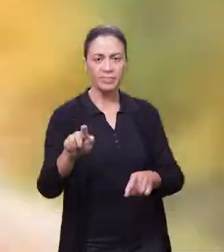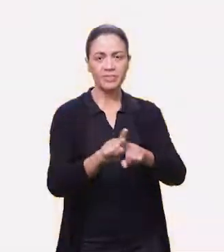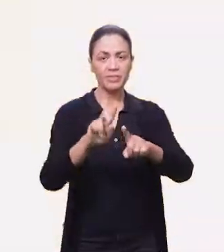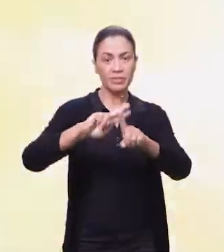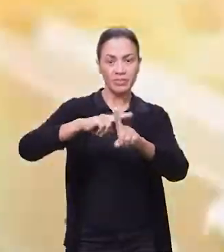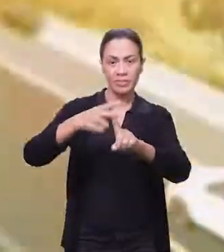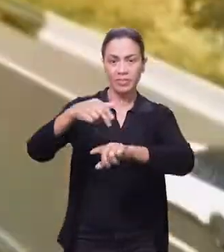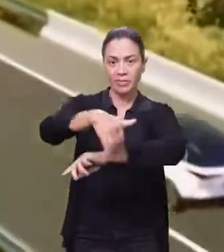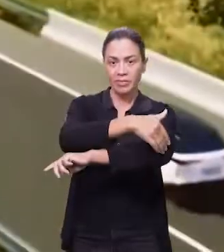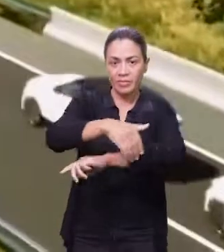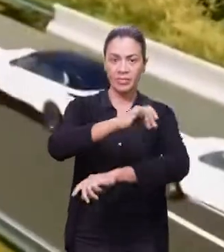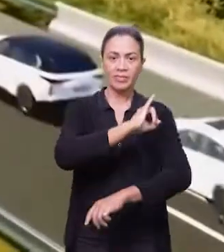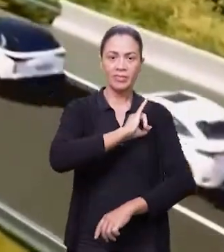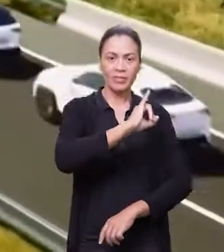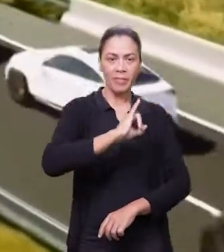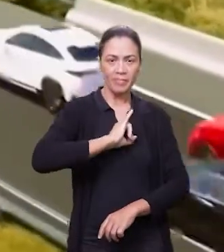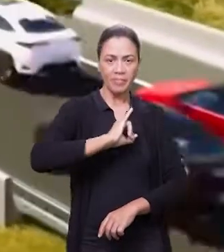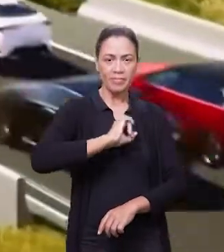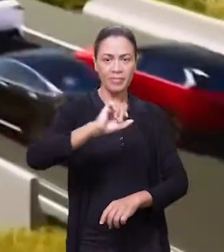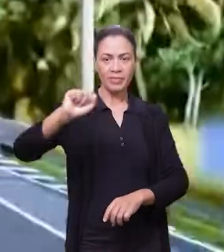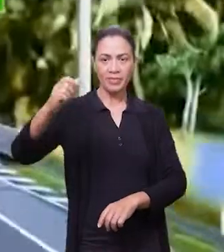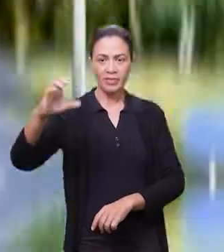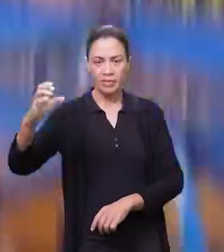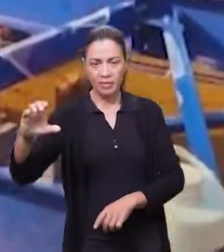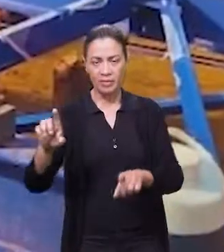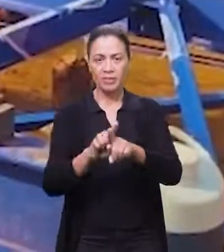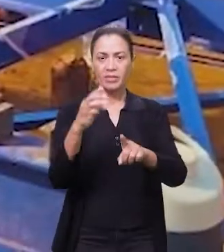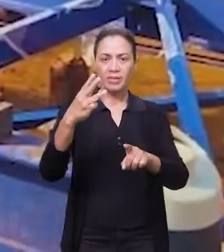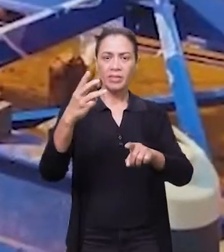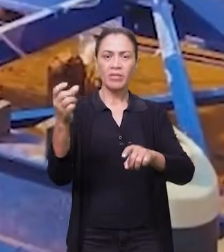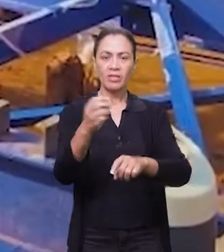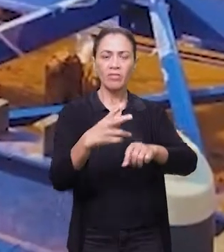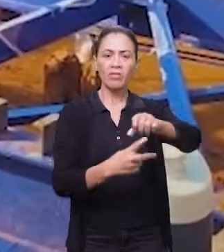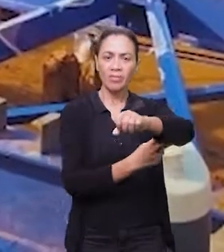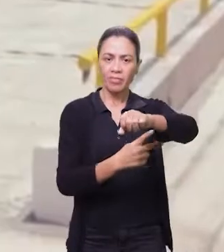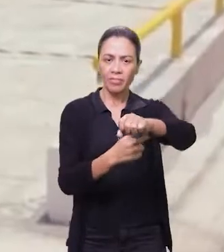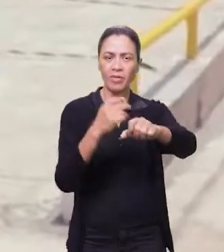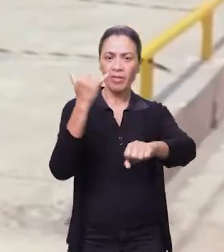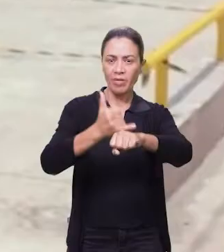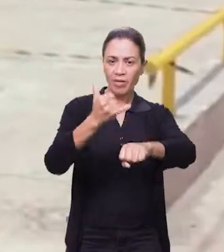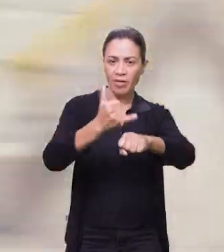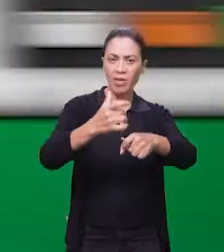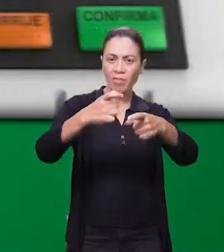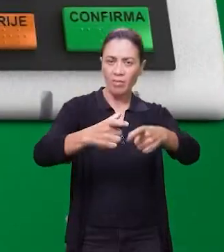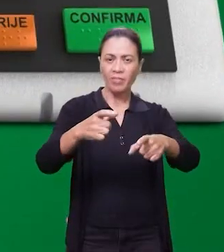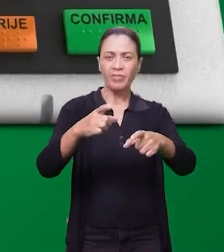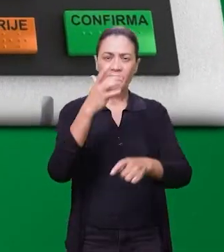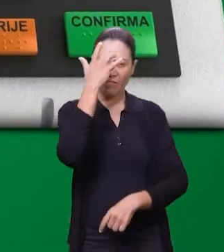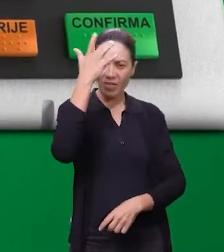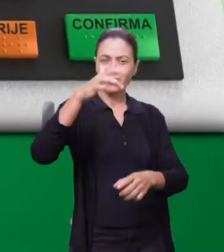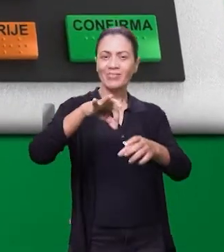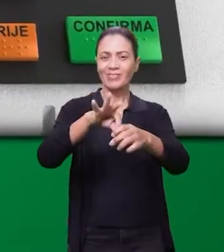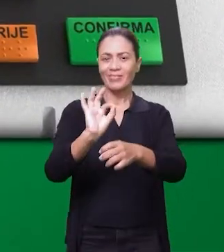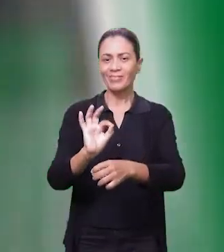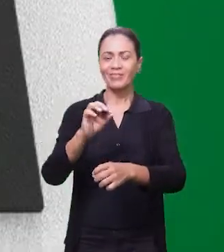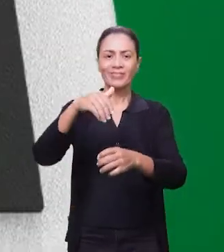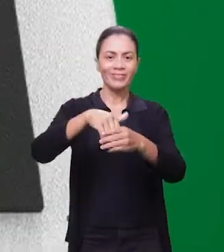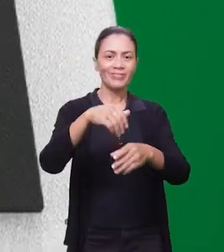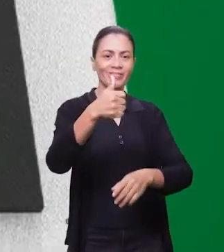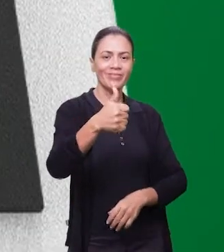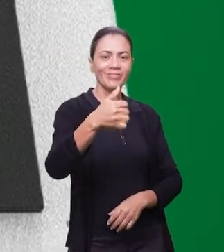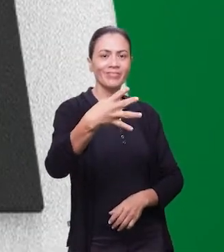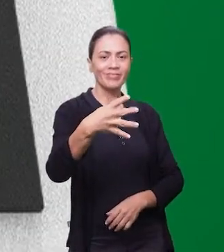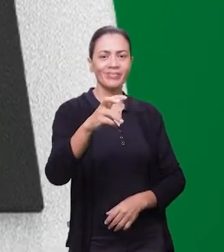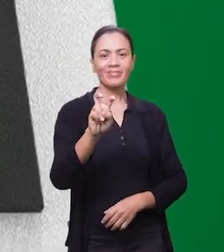Duplicação da rodovia Imperatriz da Sailândia Três novas pontes de aço e concreto Nunca foi tão fácil escolher